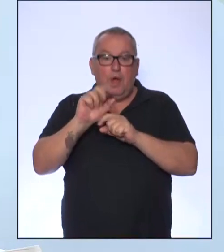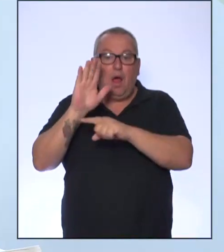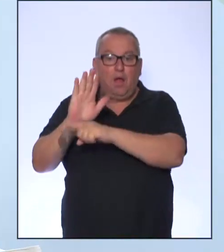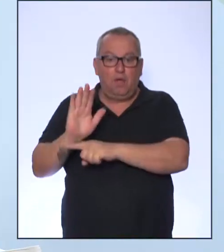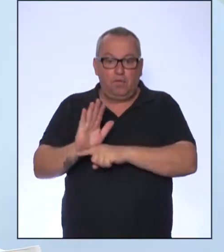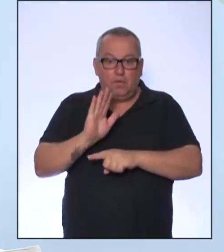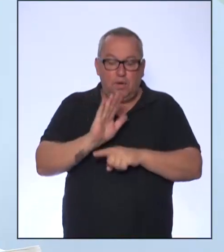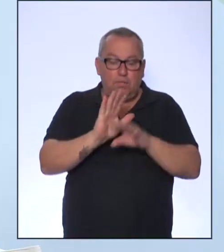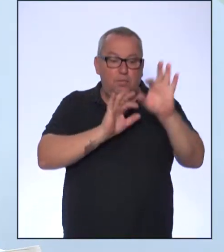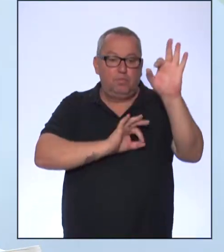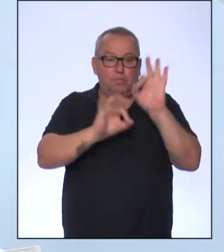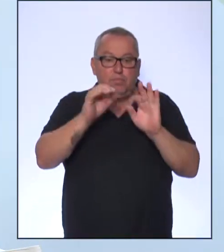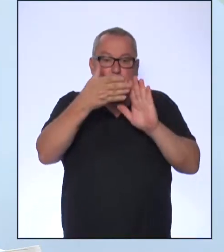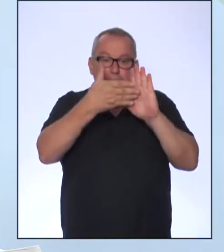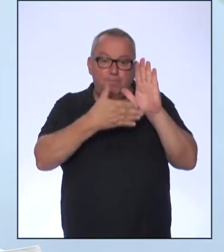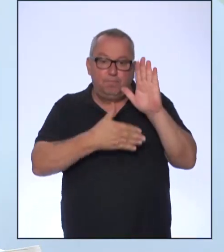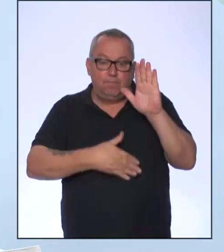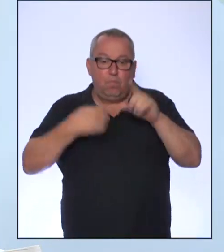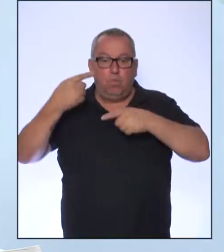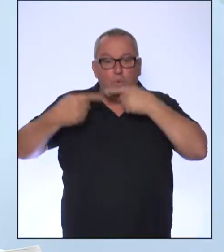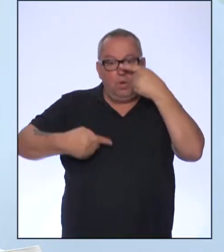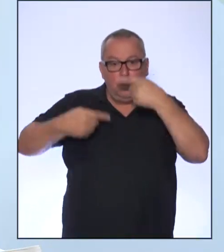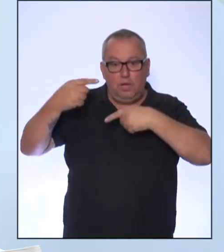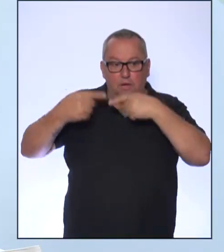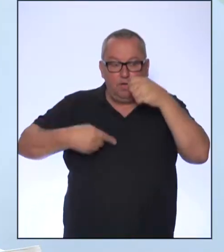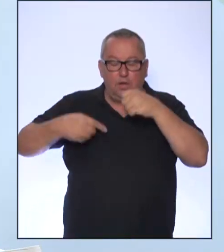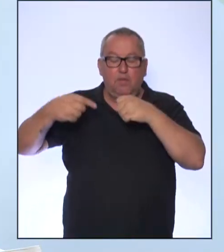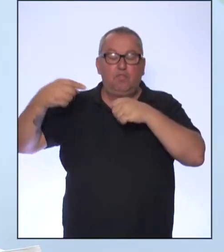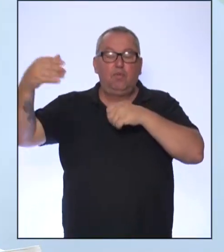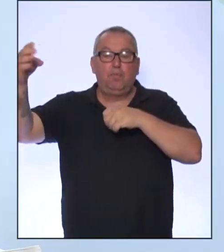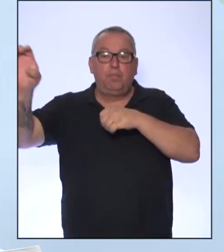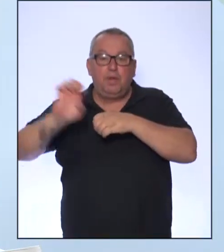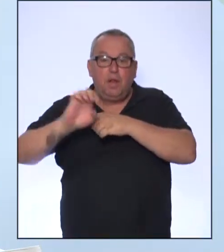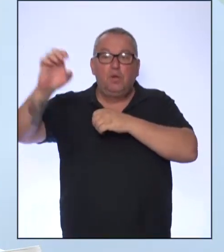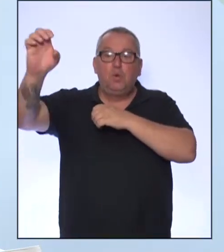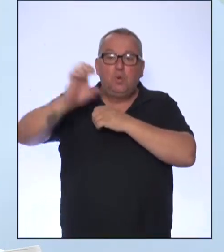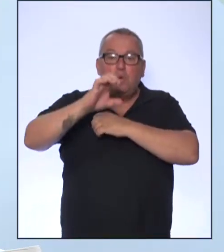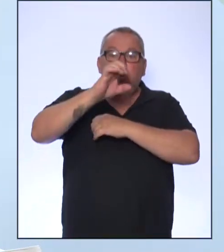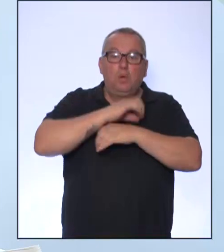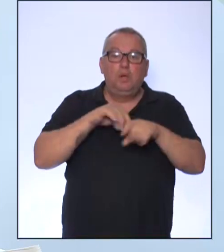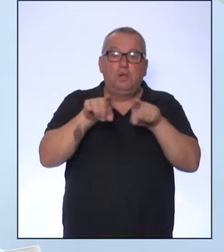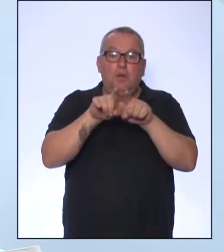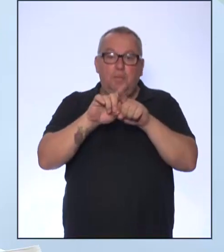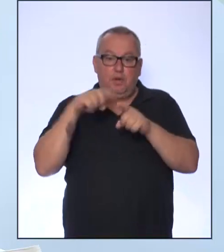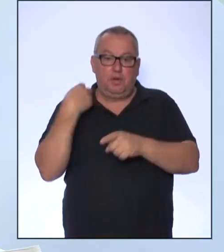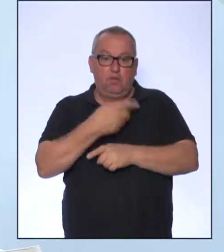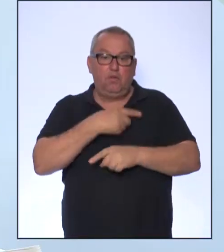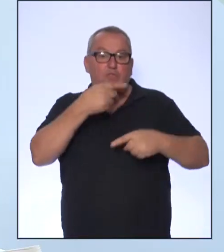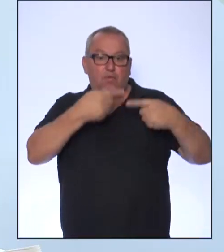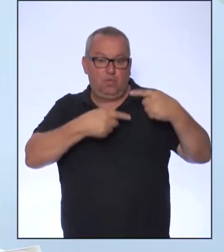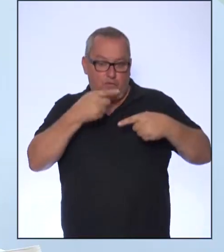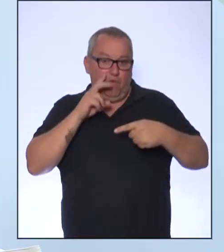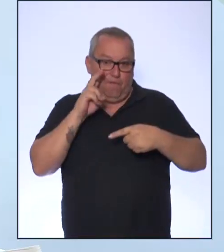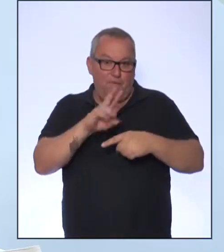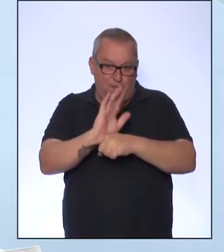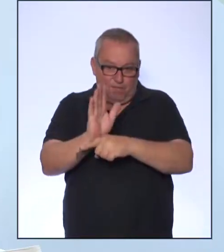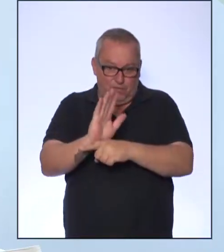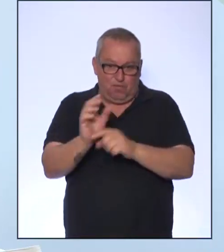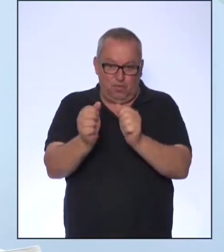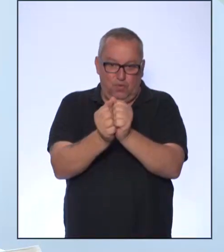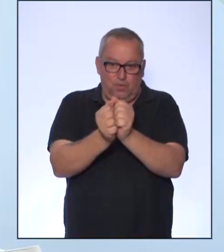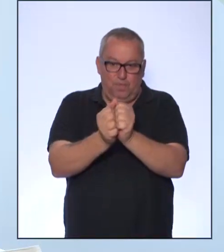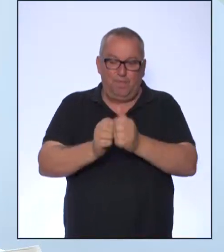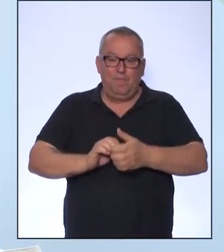para o planejamento de políticas de imigração nesse contexto que a gente discutiu. Acompanhe conosco.